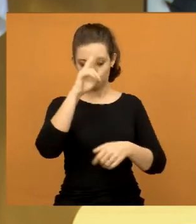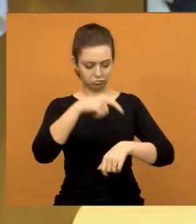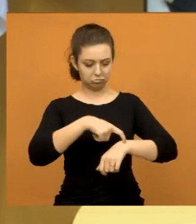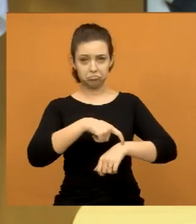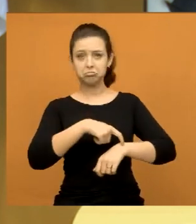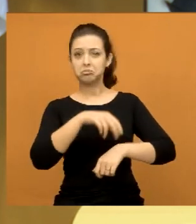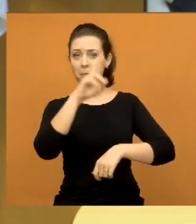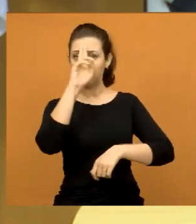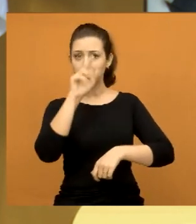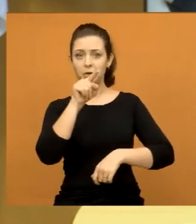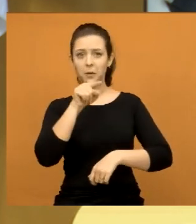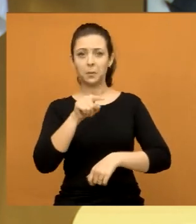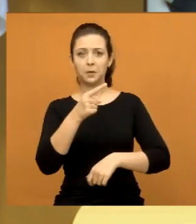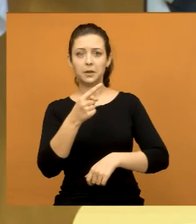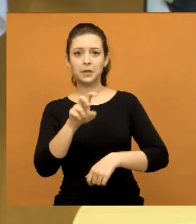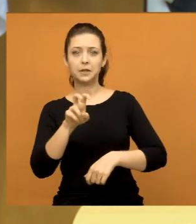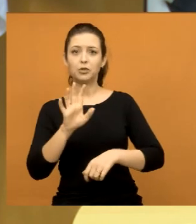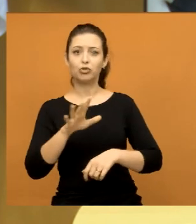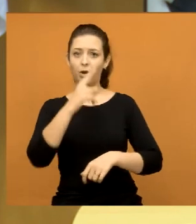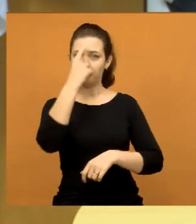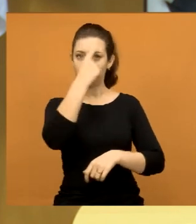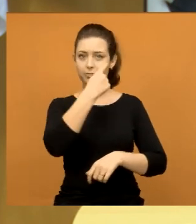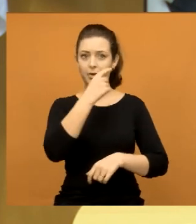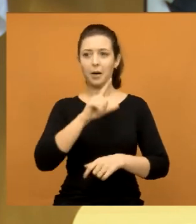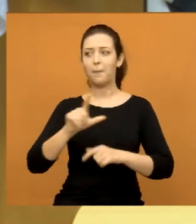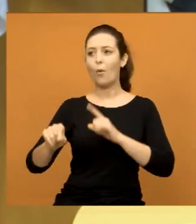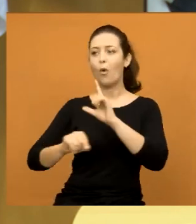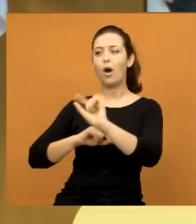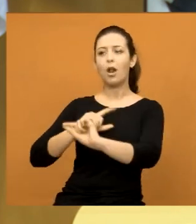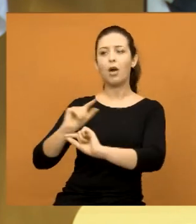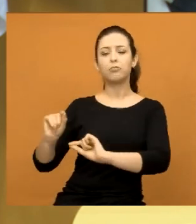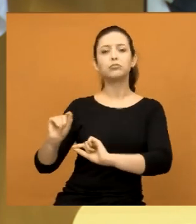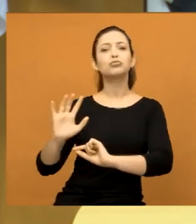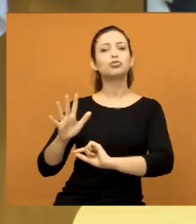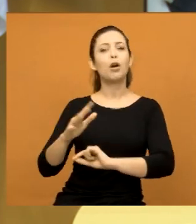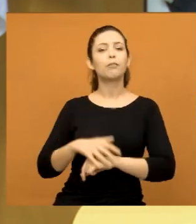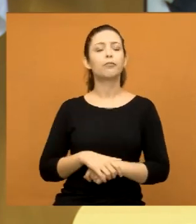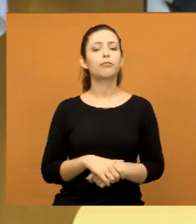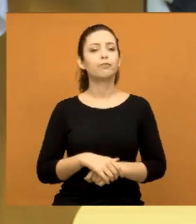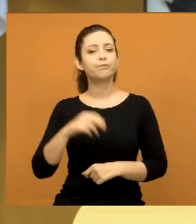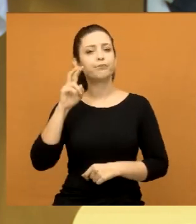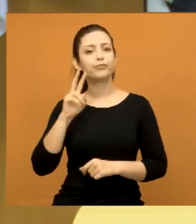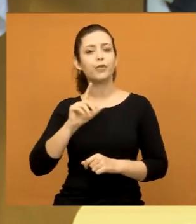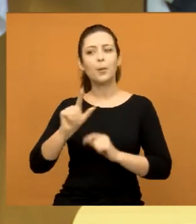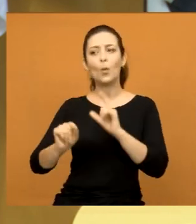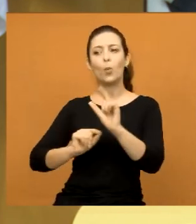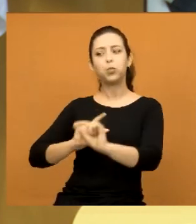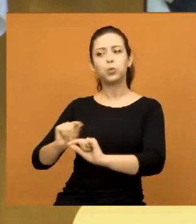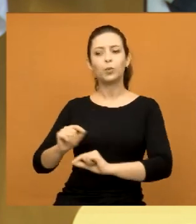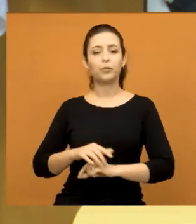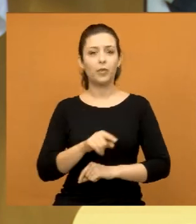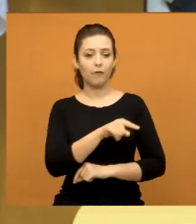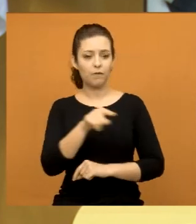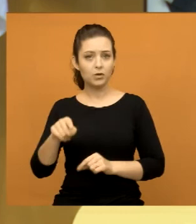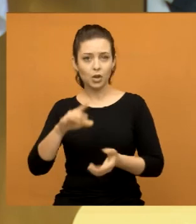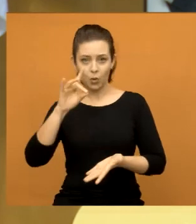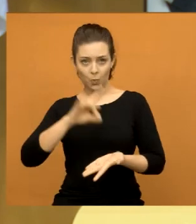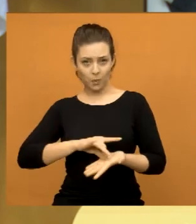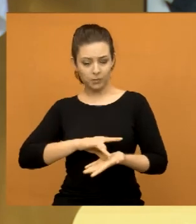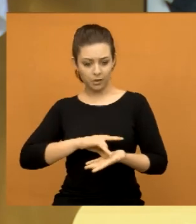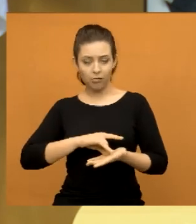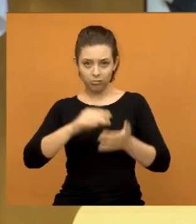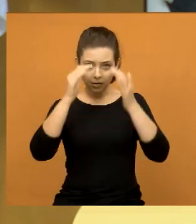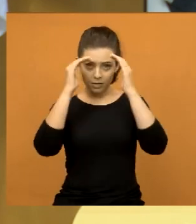e 15, já saiu aqui, já foi embora, o vereador. Então vocês têm que cumprir o horário certo.